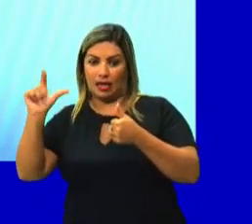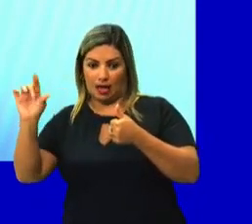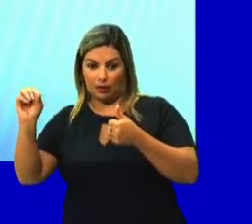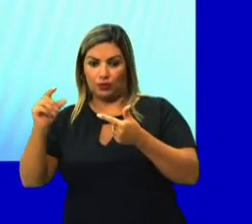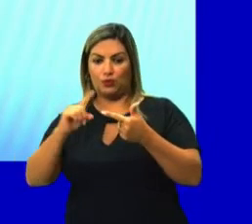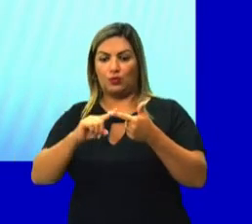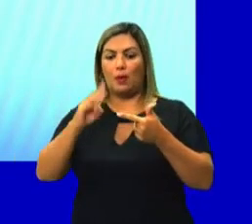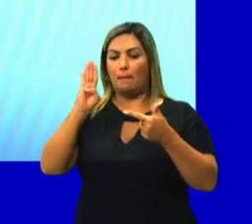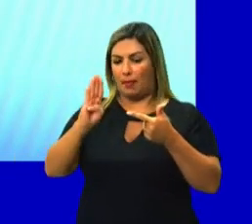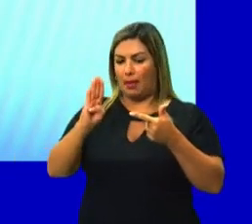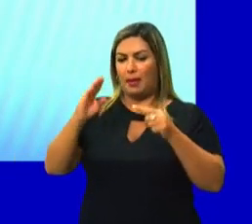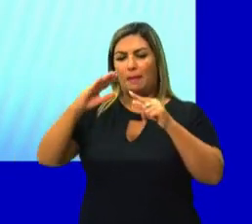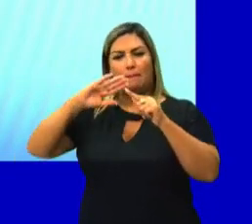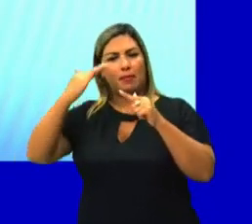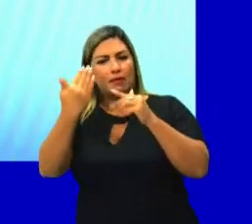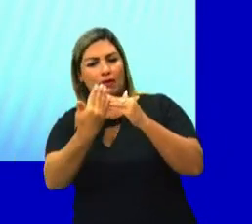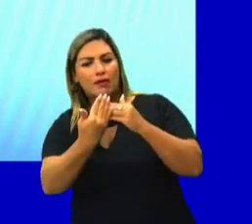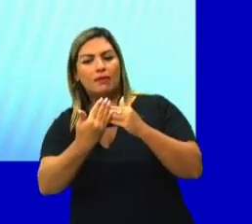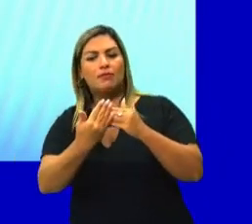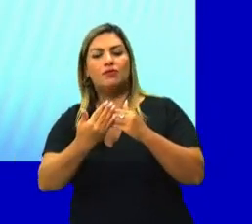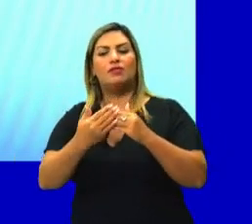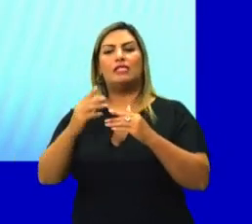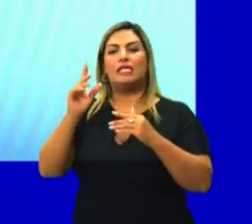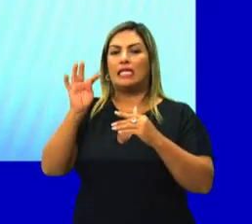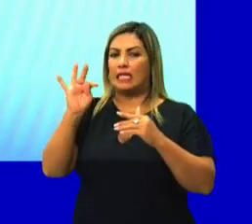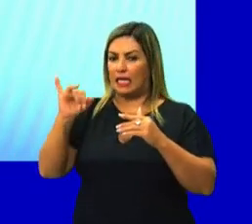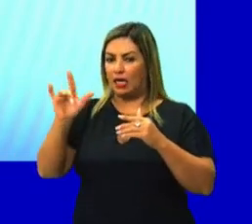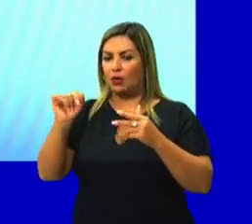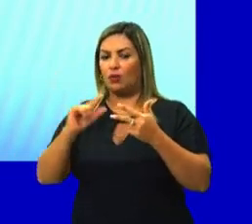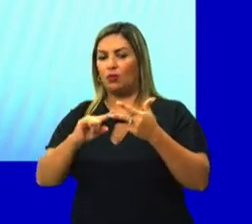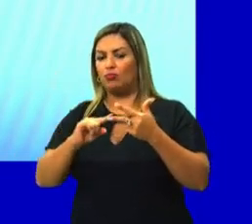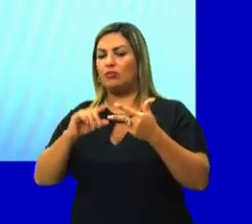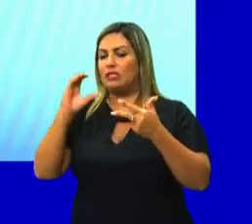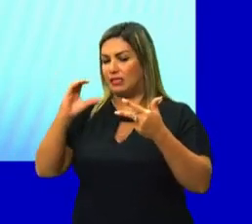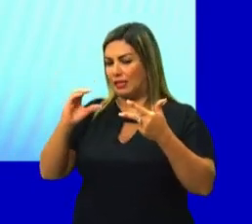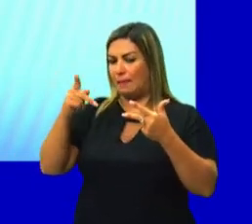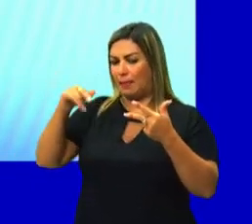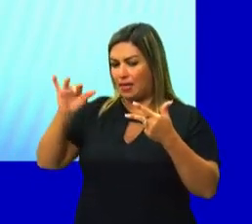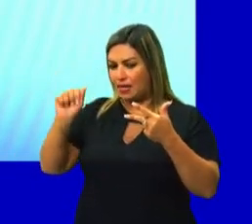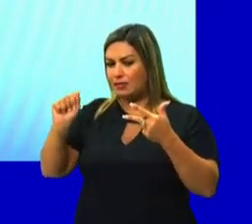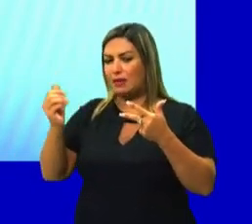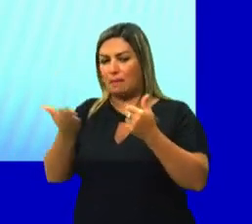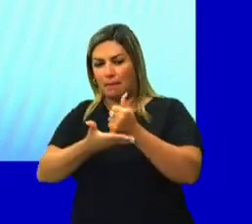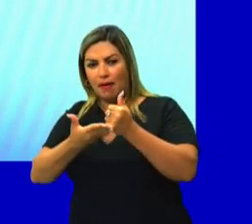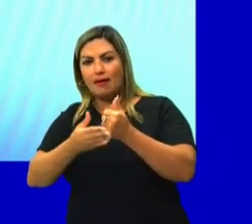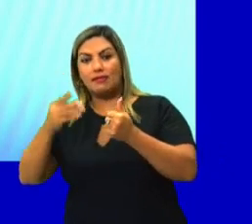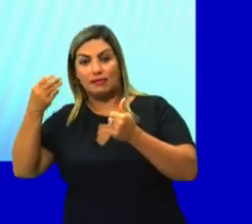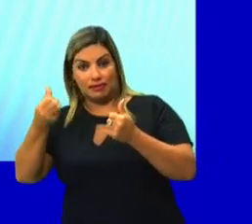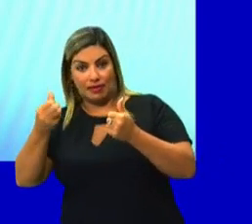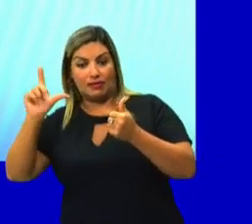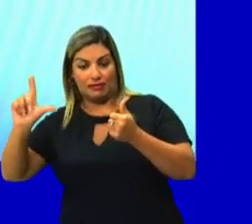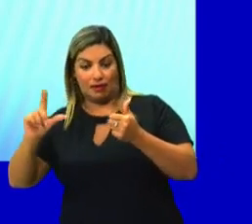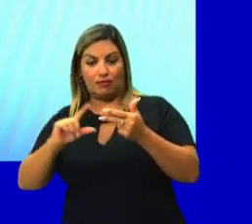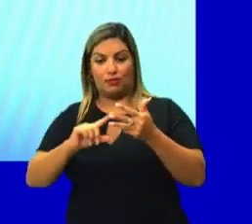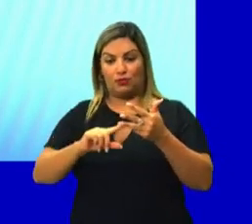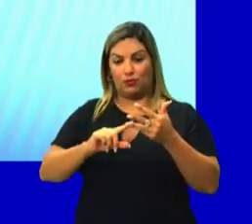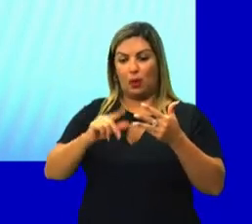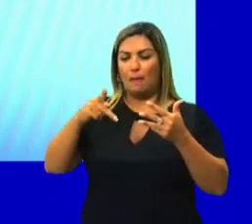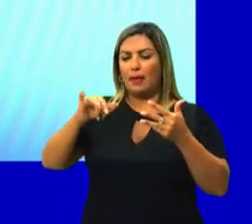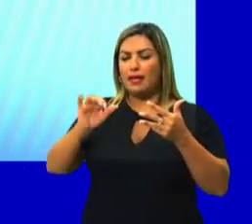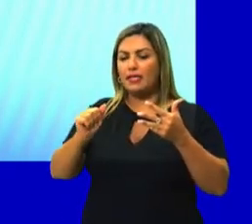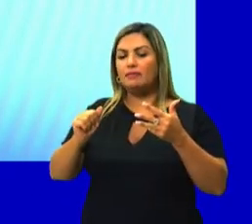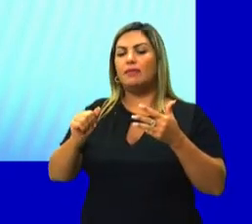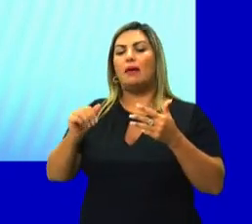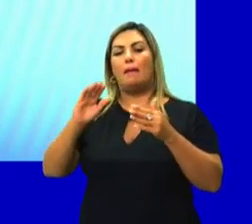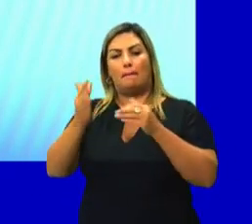triangular. Letra C, prisma de base hexagonal. Letra D, prisma de base triangular. E